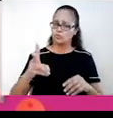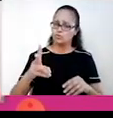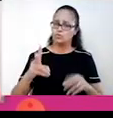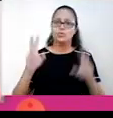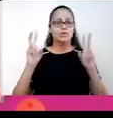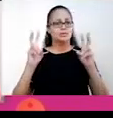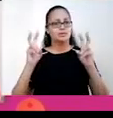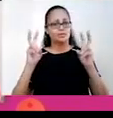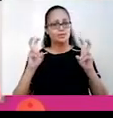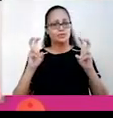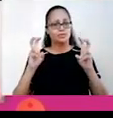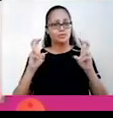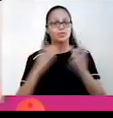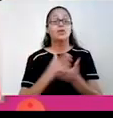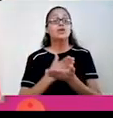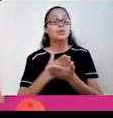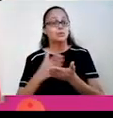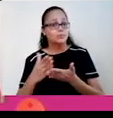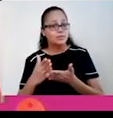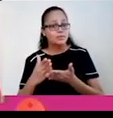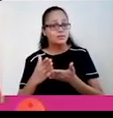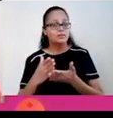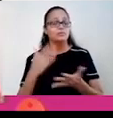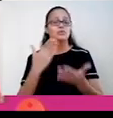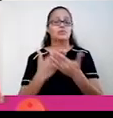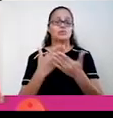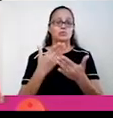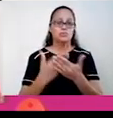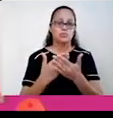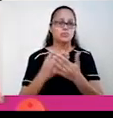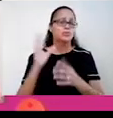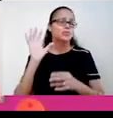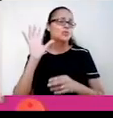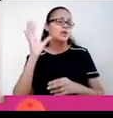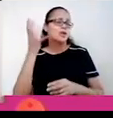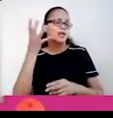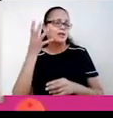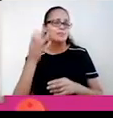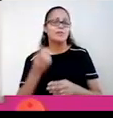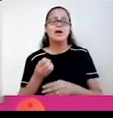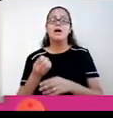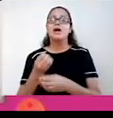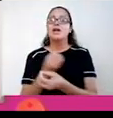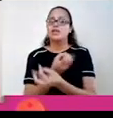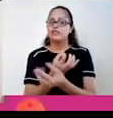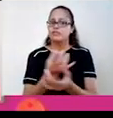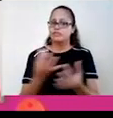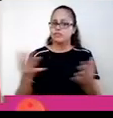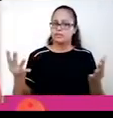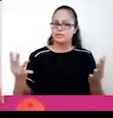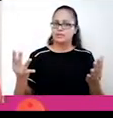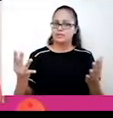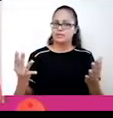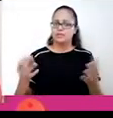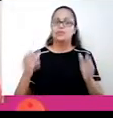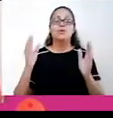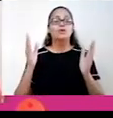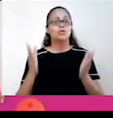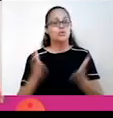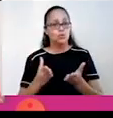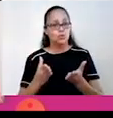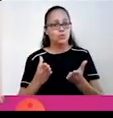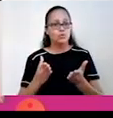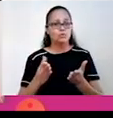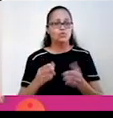encerrá-lo, se assim der tempo, e iniciaremos, então, o estudo do clima e da vegetação. Na aula de hoje, especificamente, sobre os